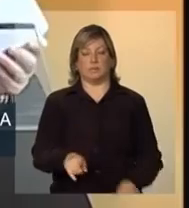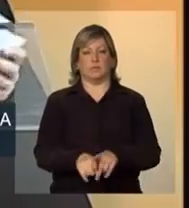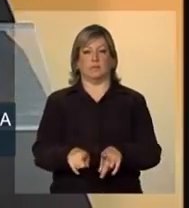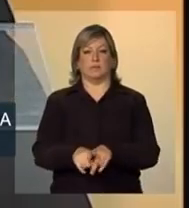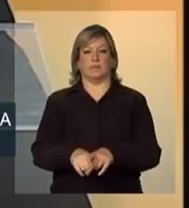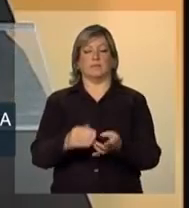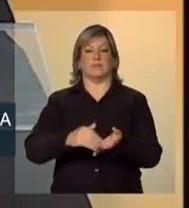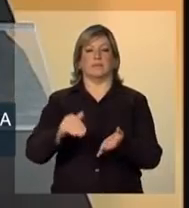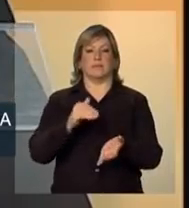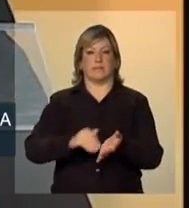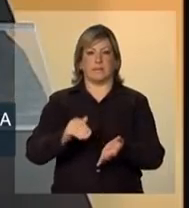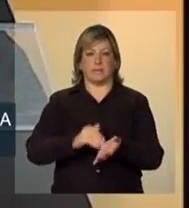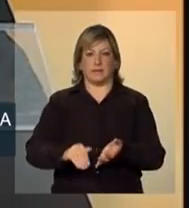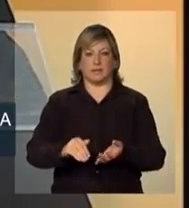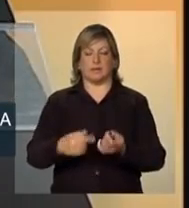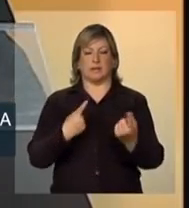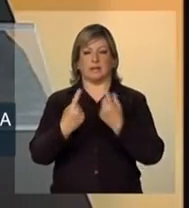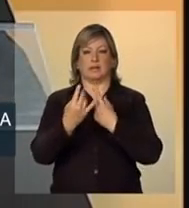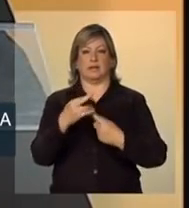secretário de transporte do Rio de Janeiro,